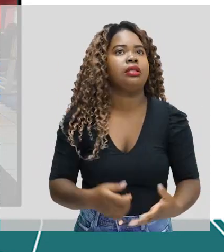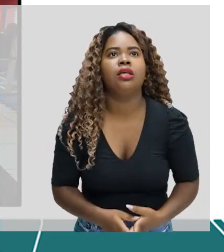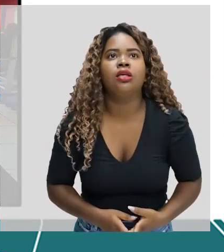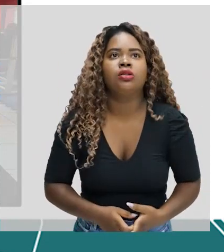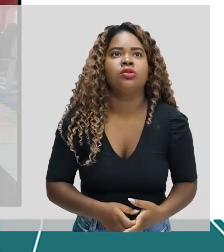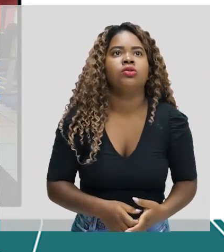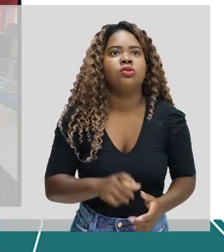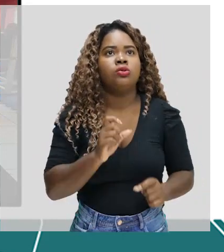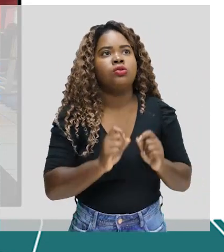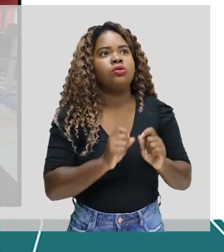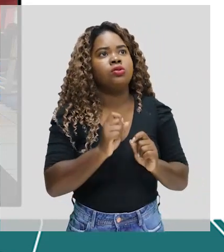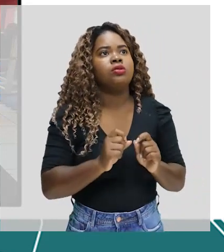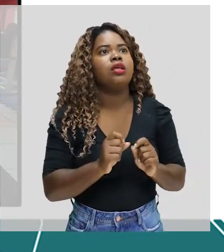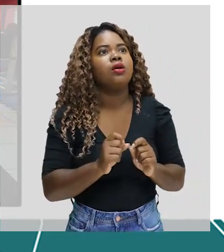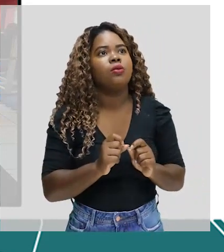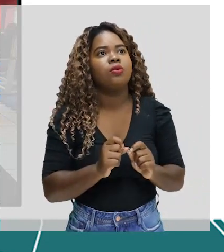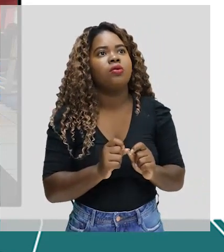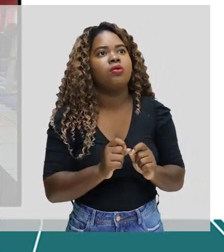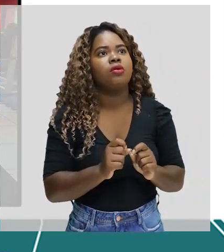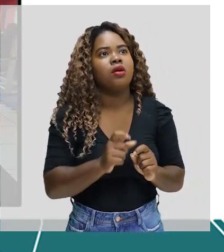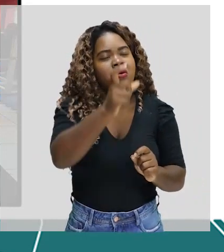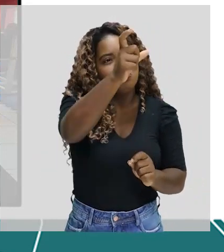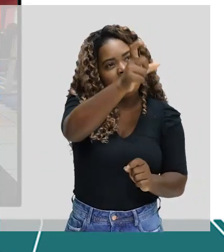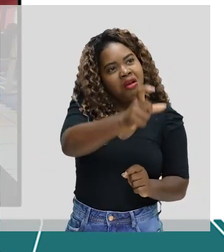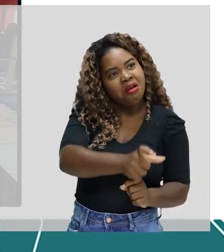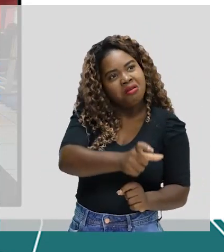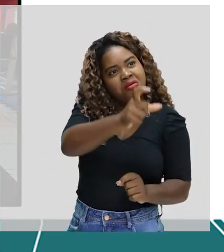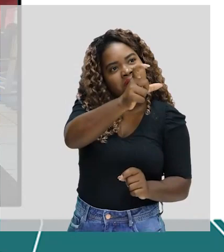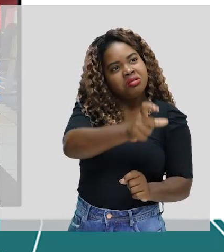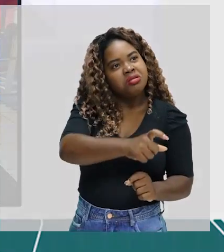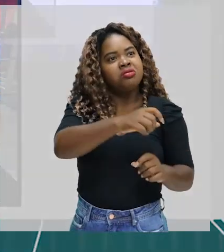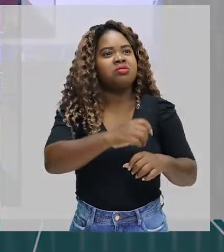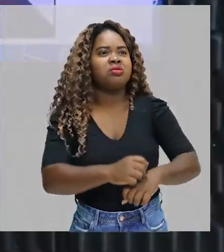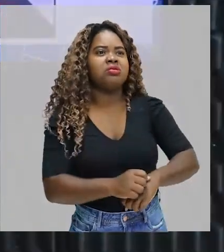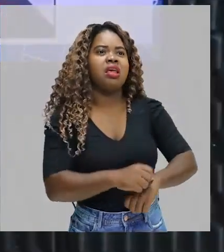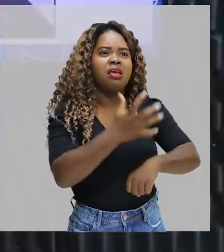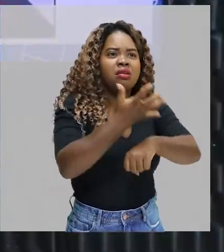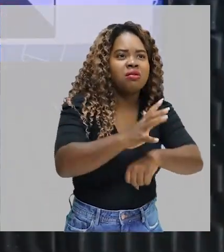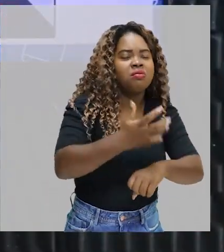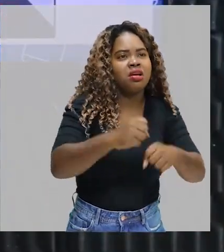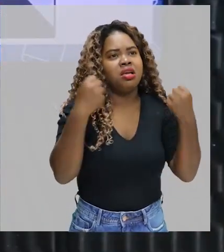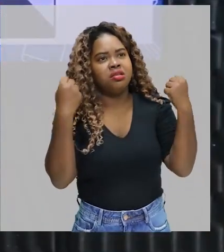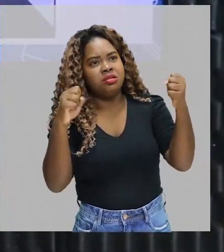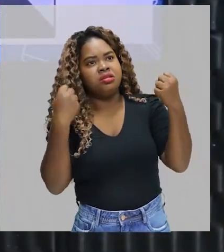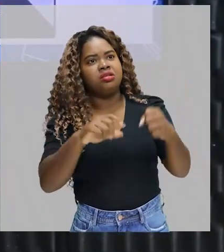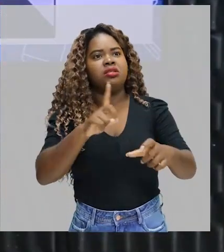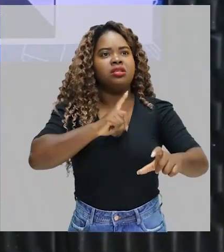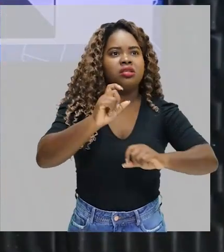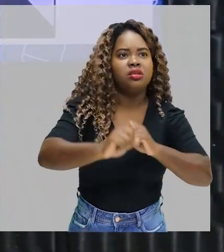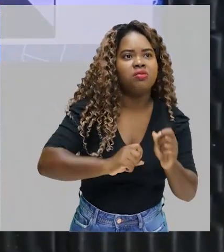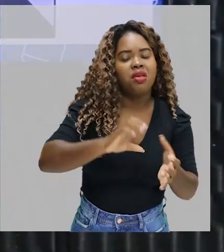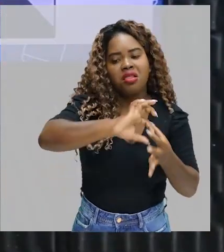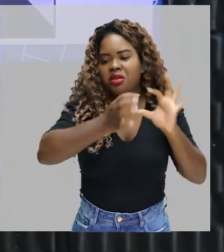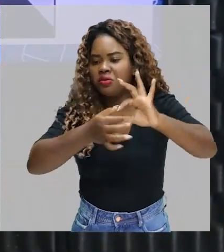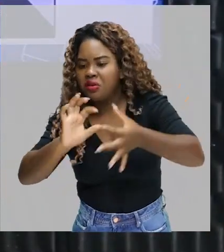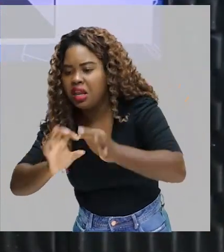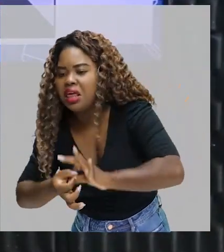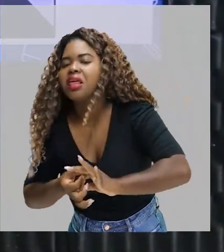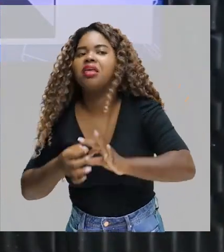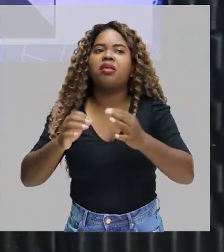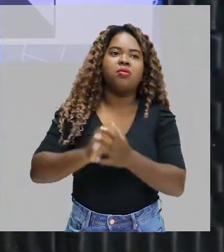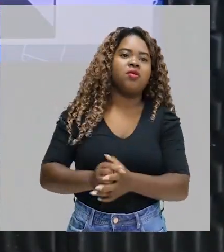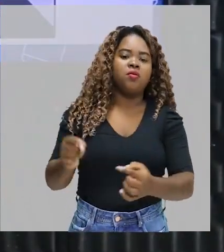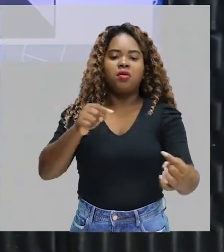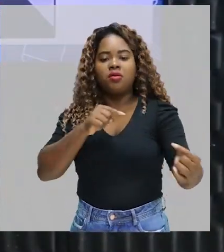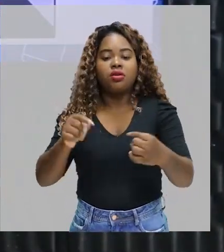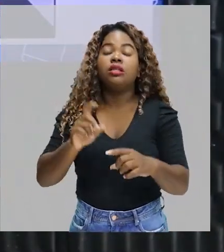com nível altíssimo, nível de um atleta profissional, nível de um atleta olímpico. Não. Estou